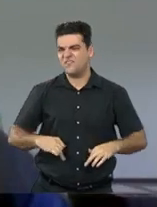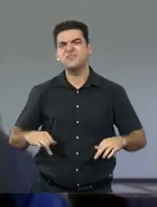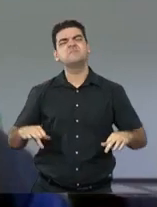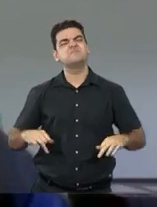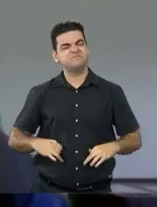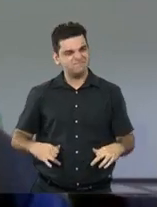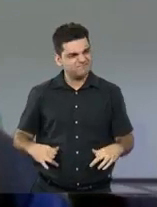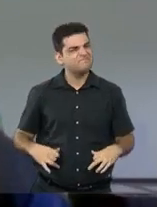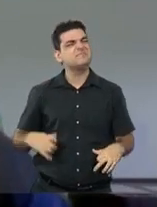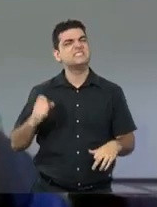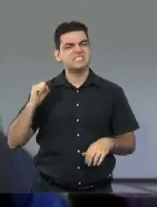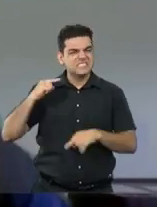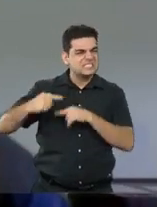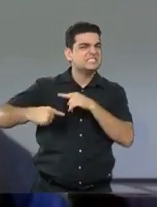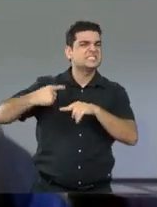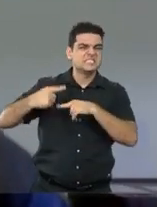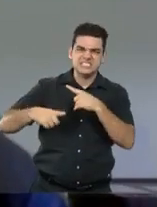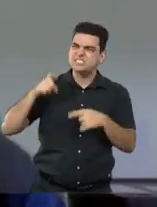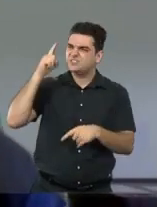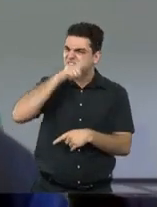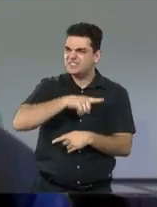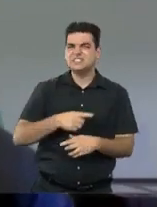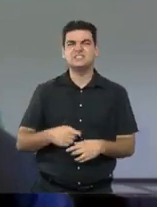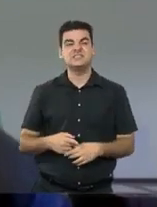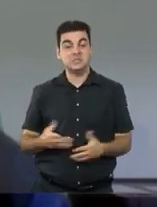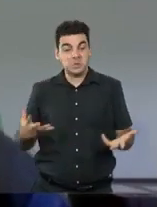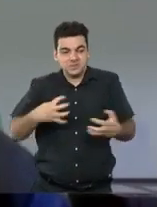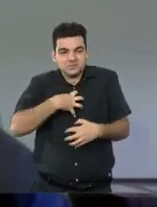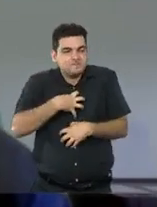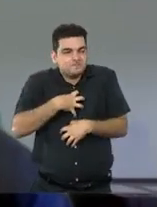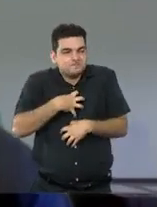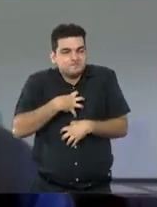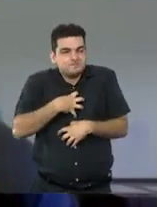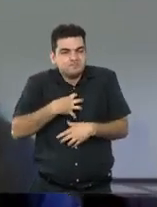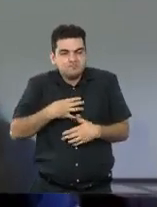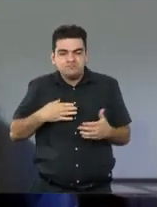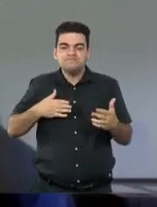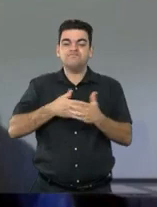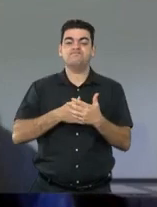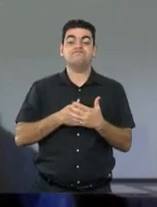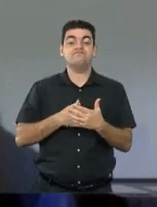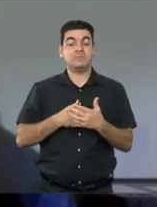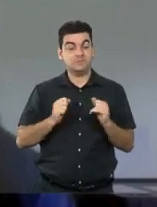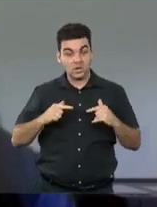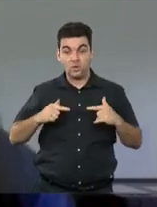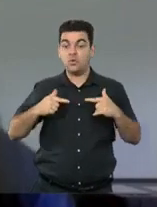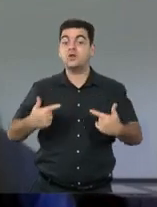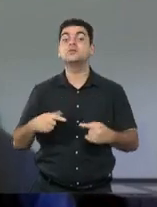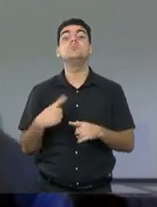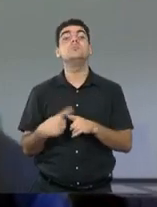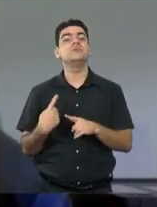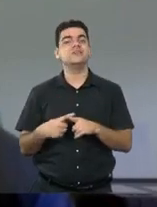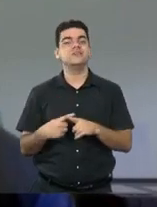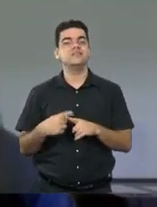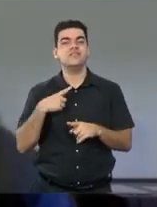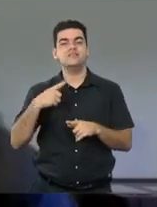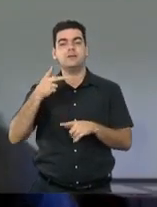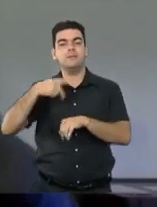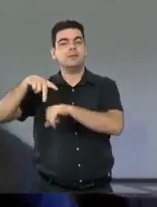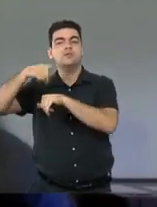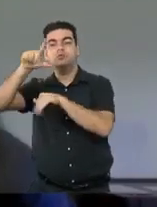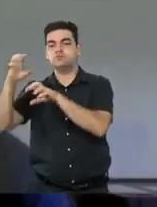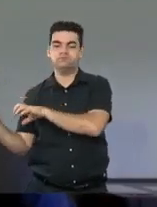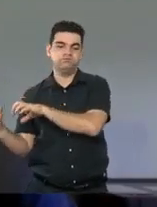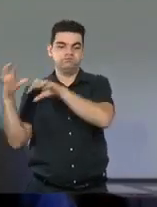que vem com bastante impacto, impacto por consequências de um processo de colonização que